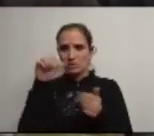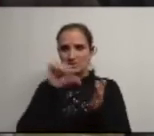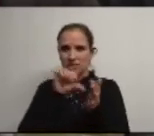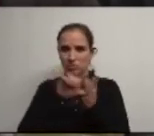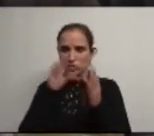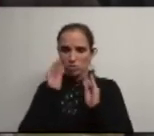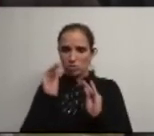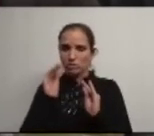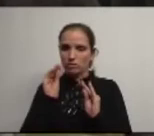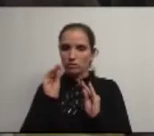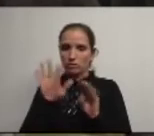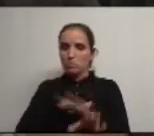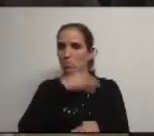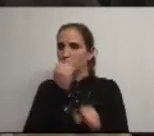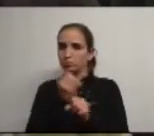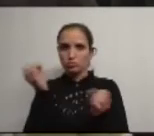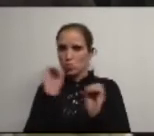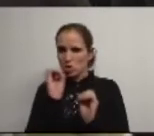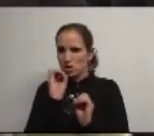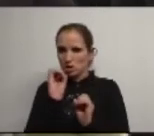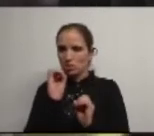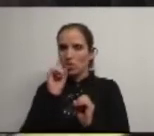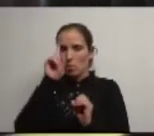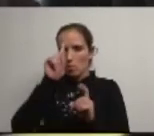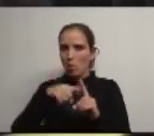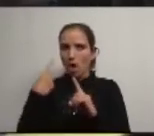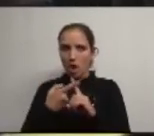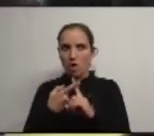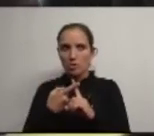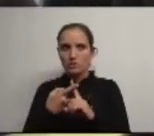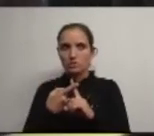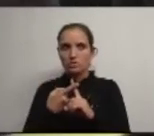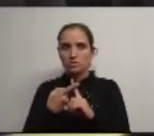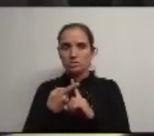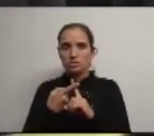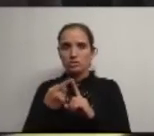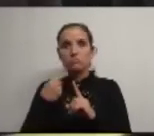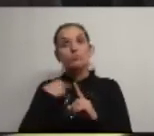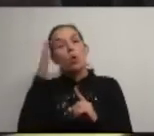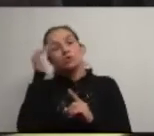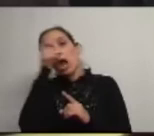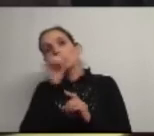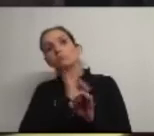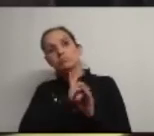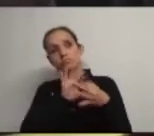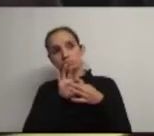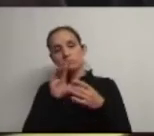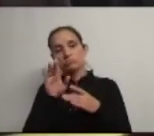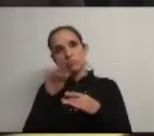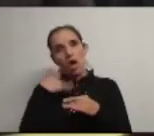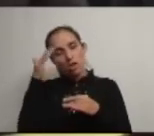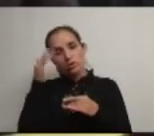educativo que não estará pronto no próximo ano e isto é dentro dos nossos calendários será o de